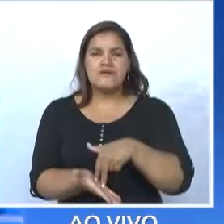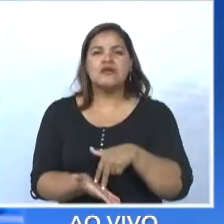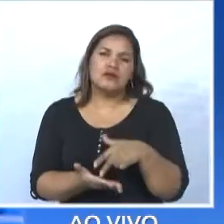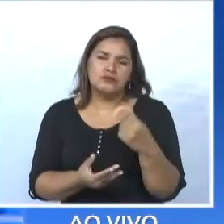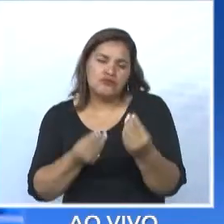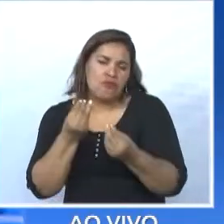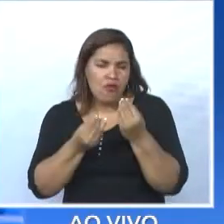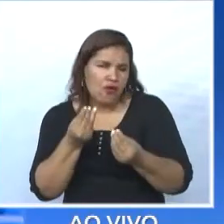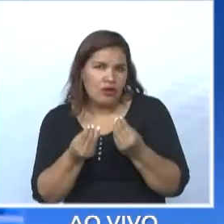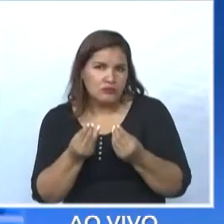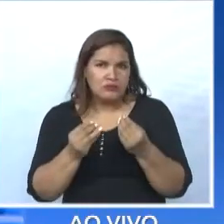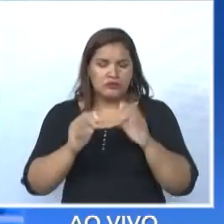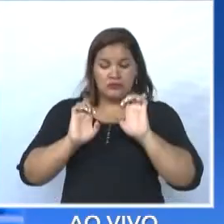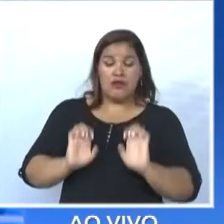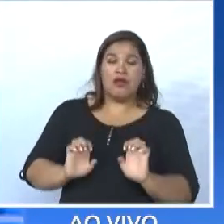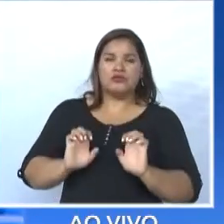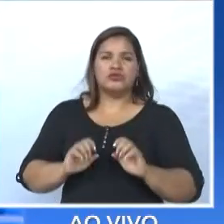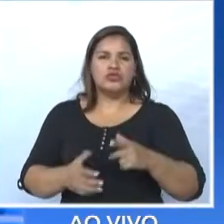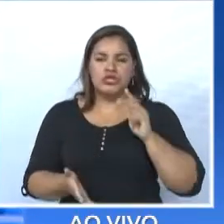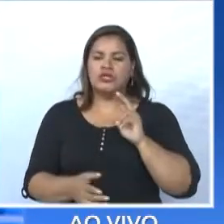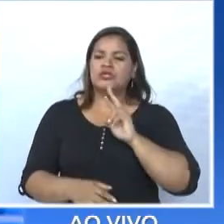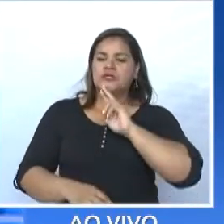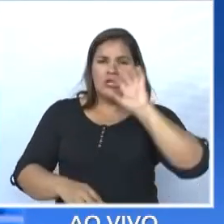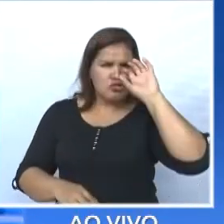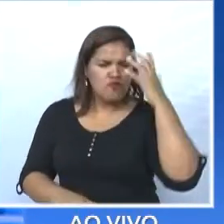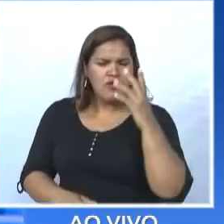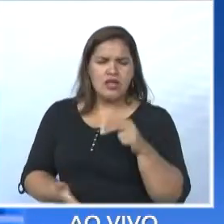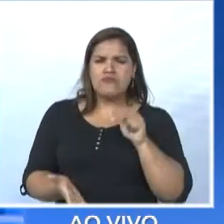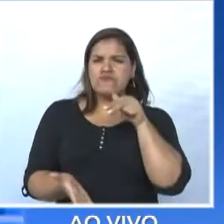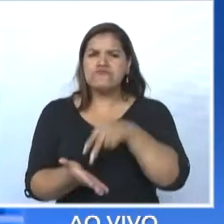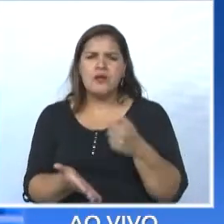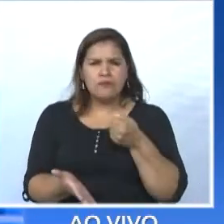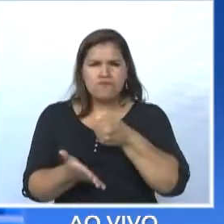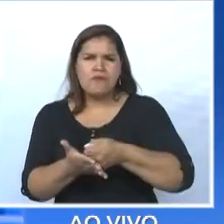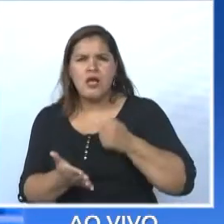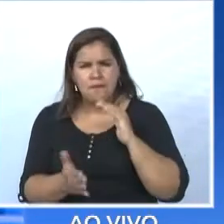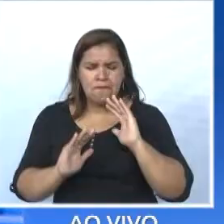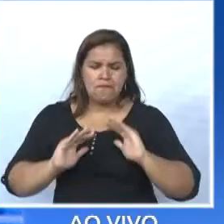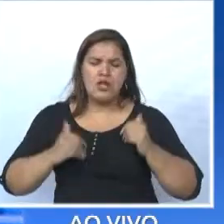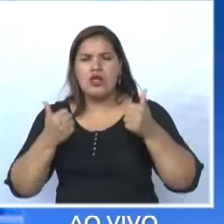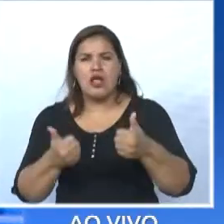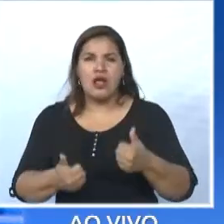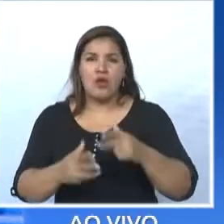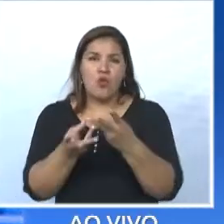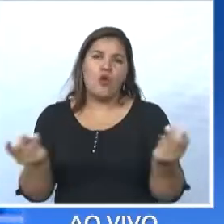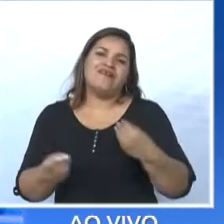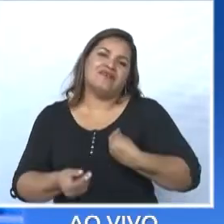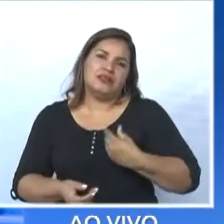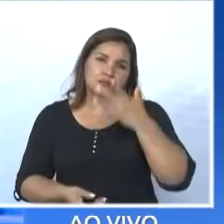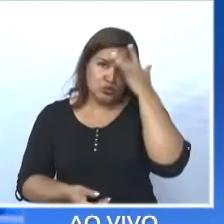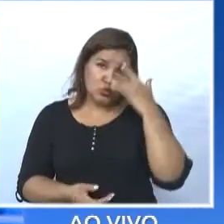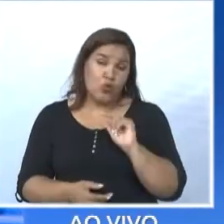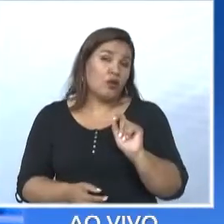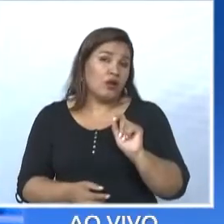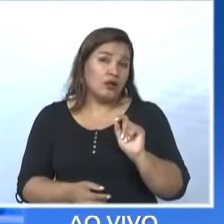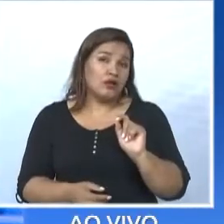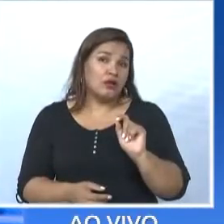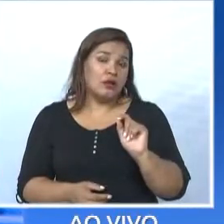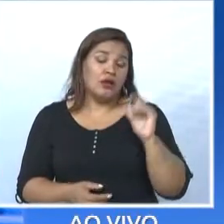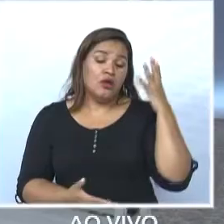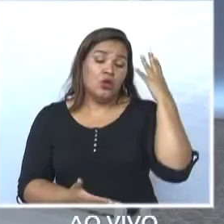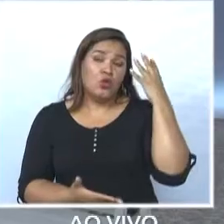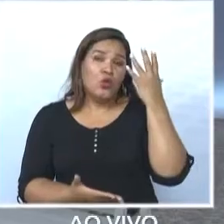retidão, de ir atrás, de resolver, de ir atrás, de cobrar e de melhorar a qualidade de vida das pessoas, muito vem dele. Que eu trabalhei com ele esse tempo todo.